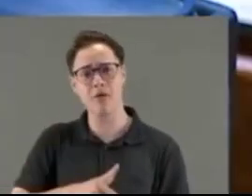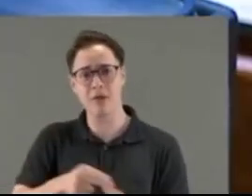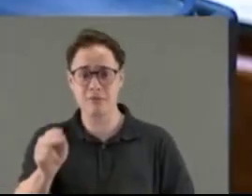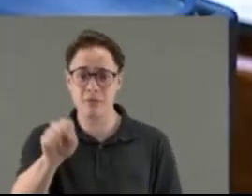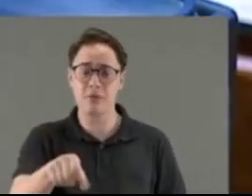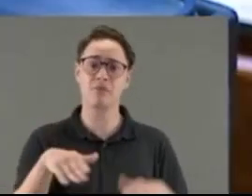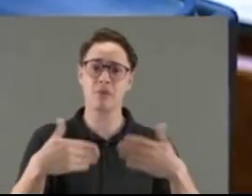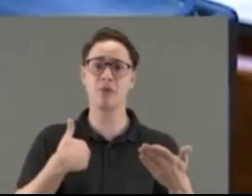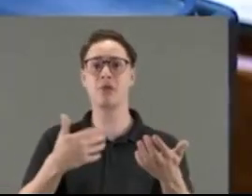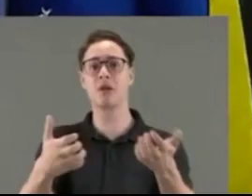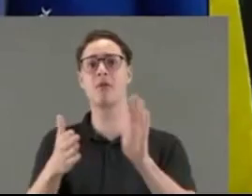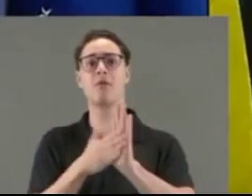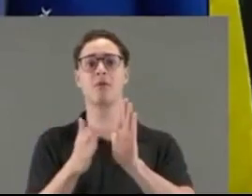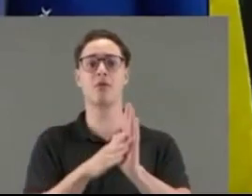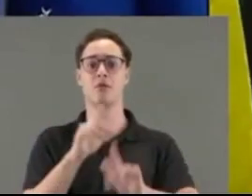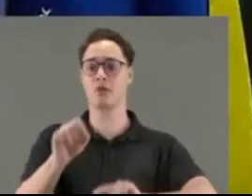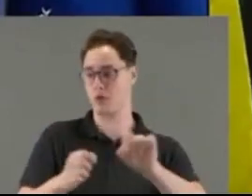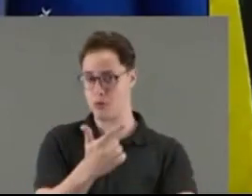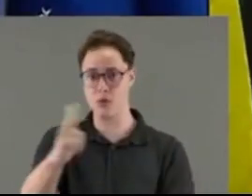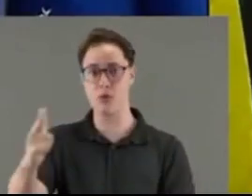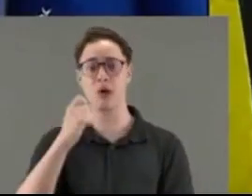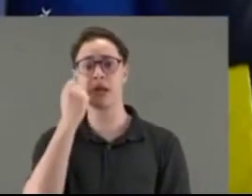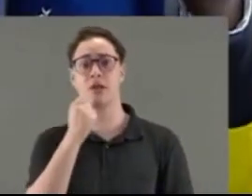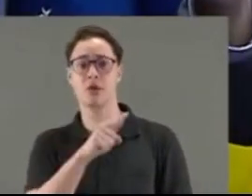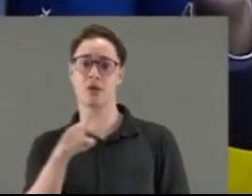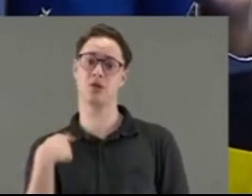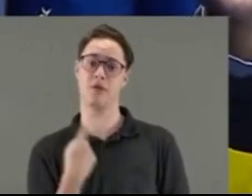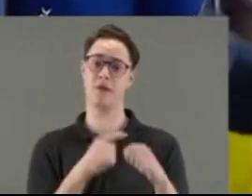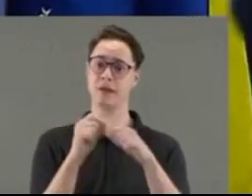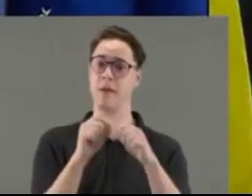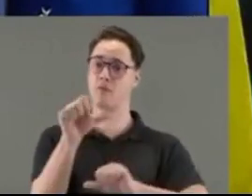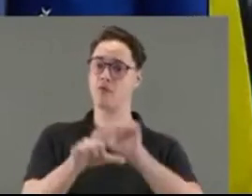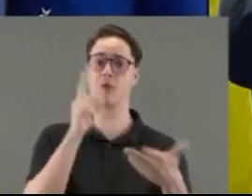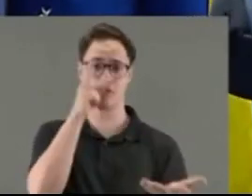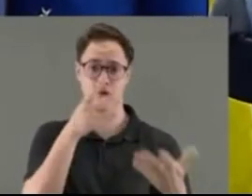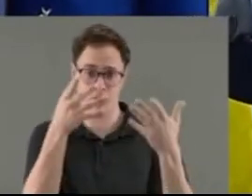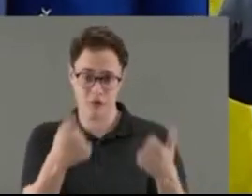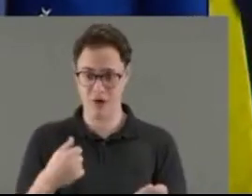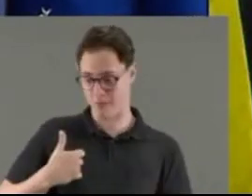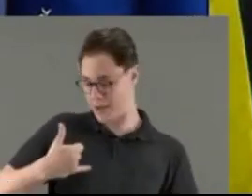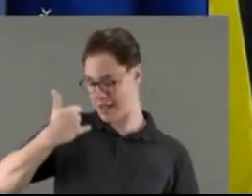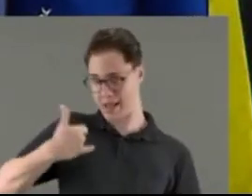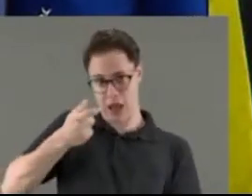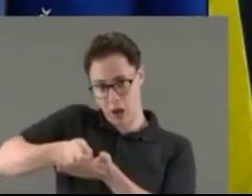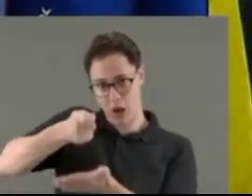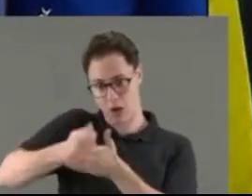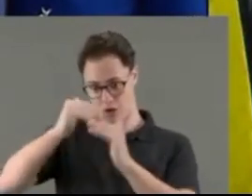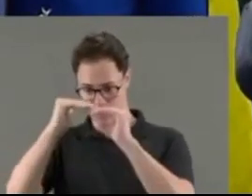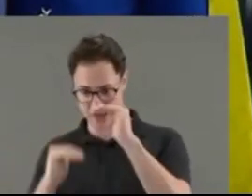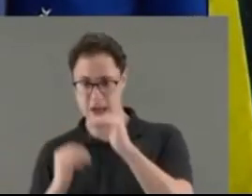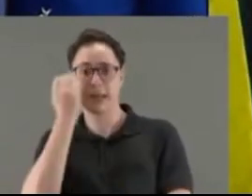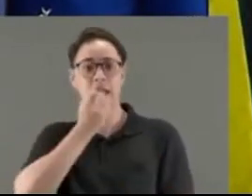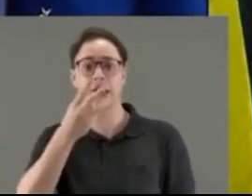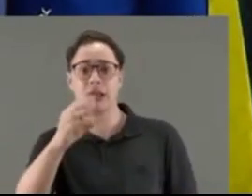Então, eu queria até propor com os outros senadores aqui também, já que a gente faz uma mini-reforma política, vamos diminuir a idade, vamos colocar para o senador também 30